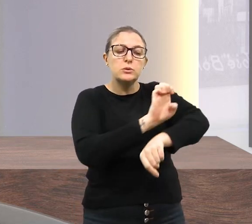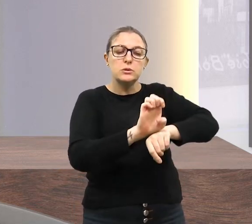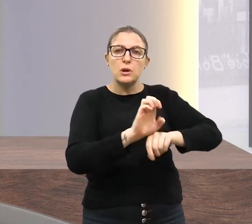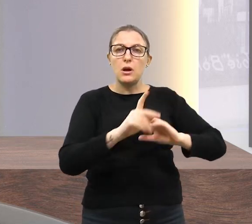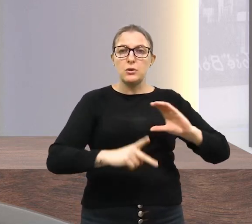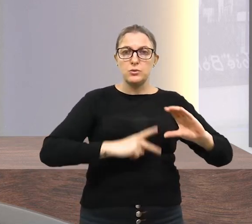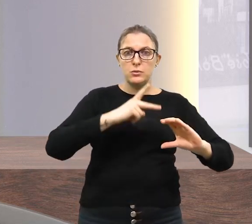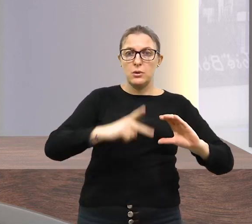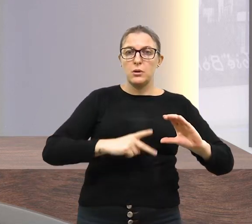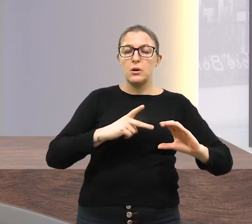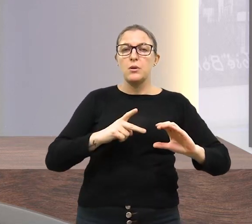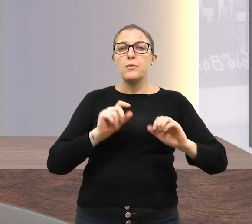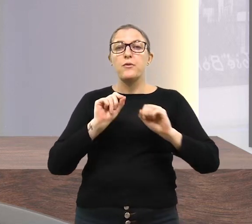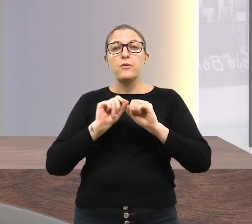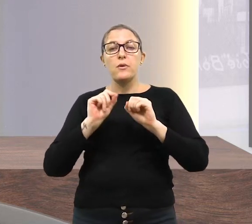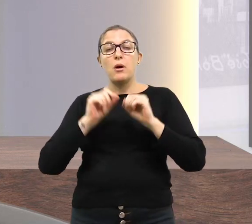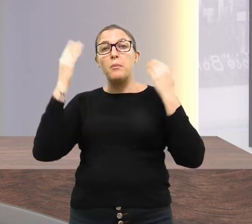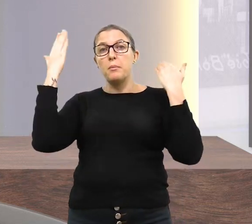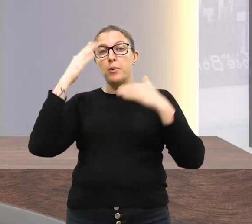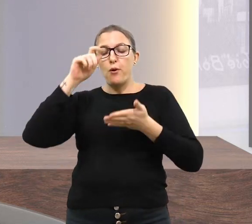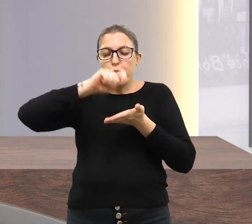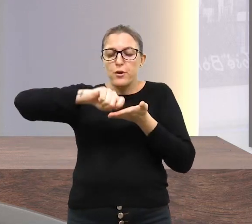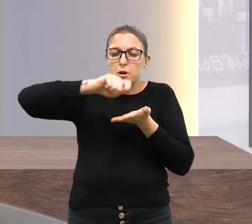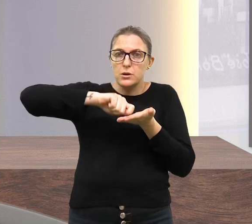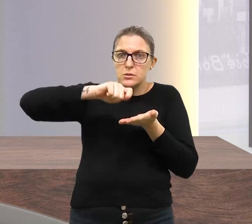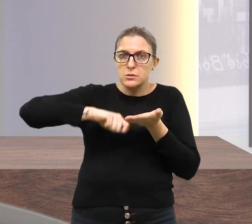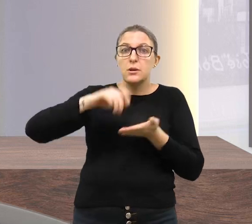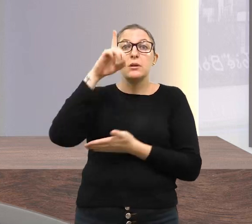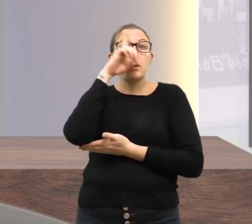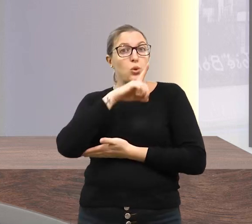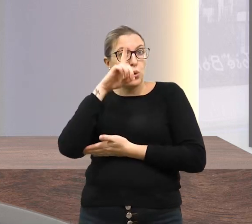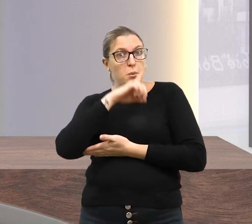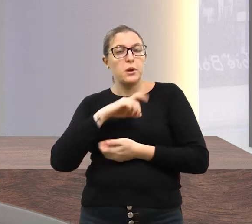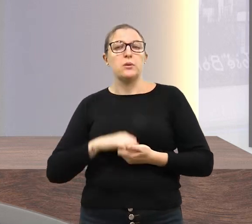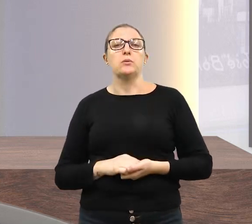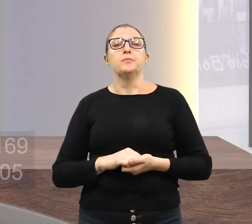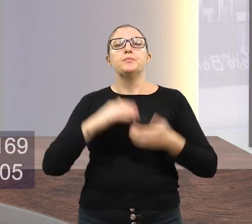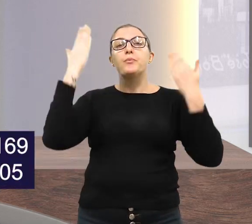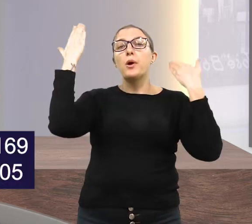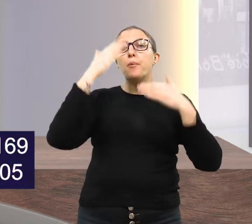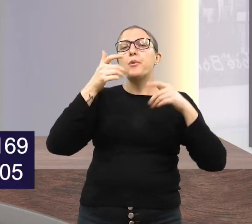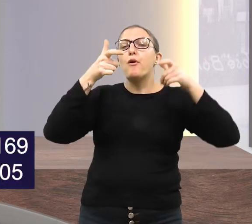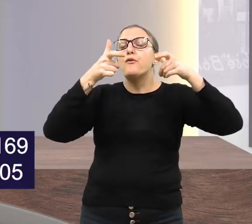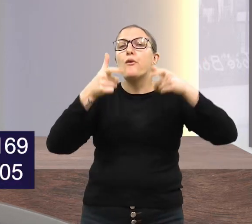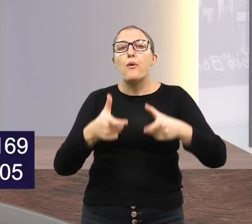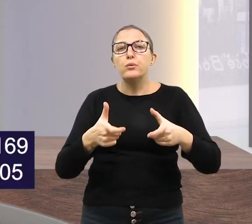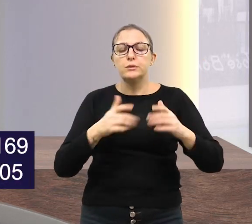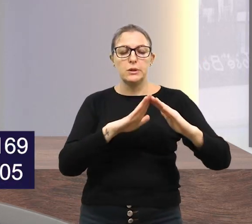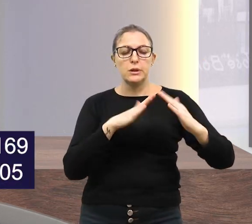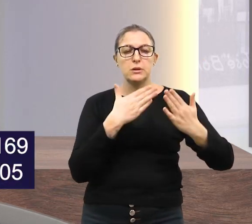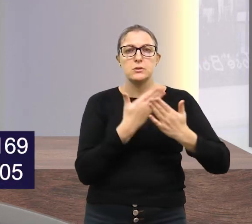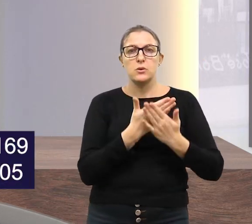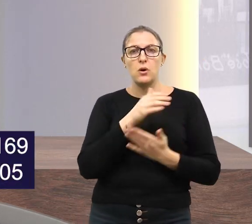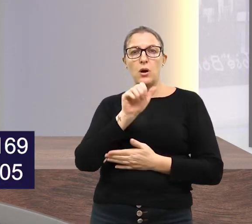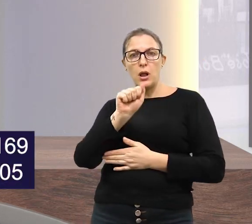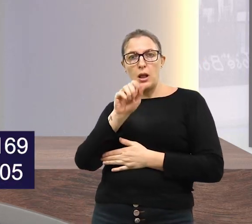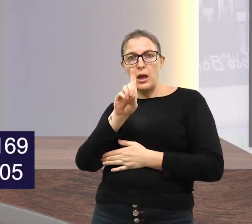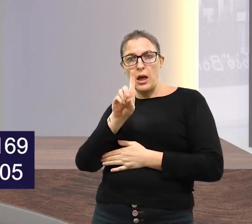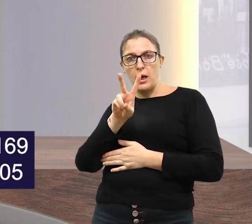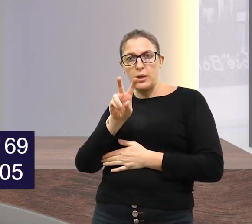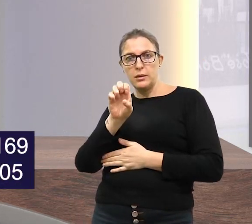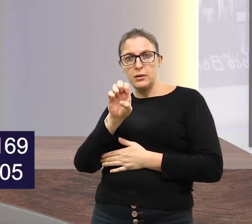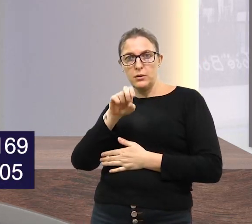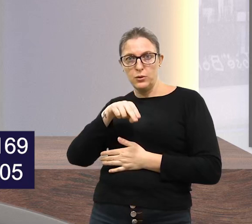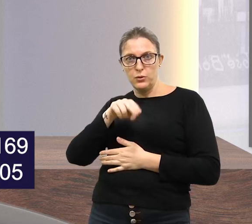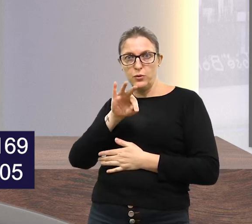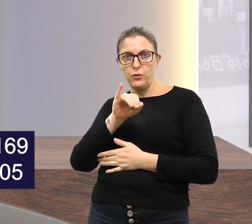Câmara de Vereadores farão prova escrita no próximo domingo. Os testes acontecem na Escola Adventista, que